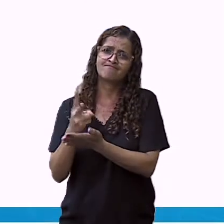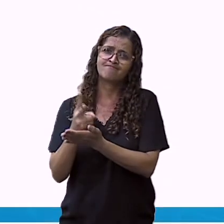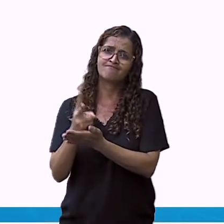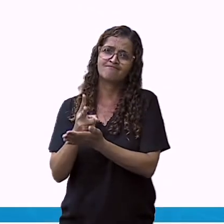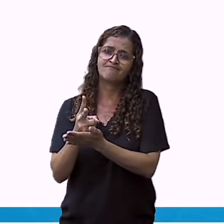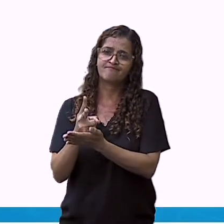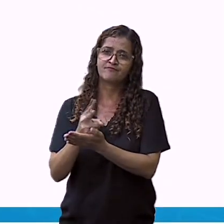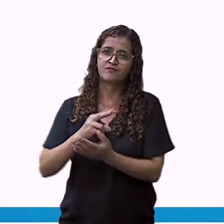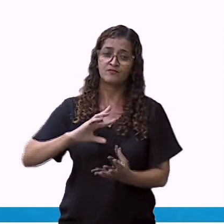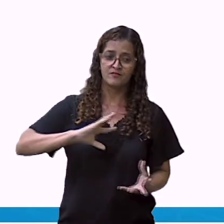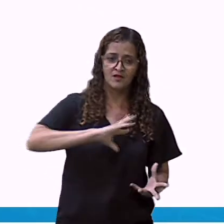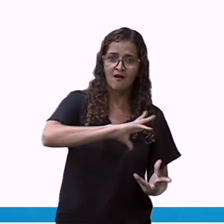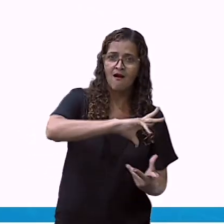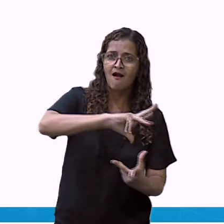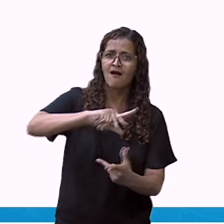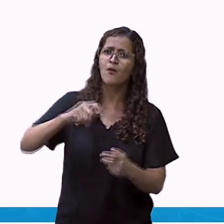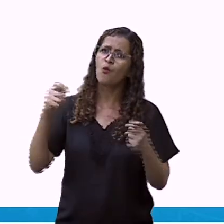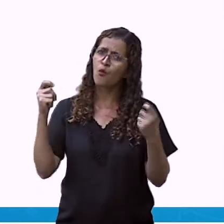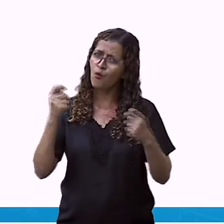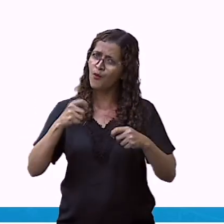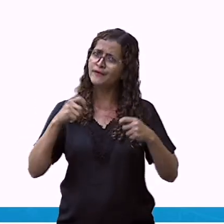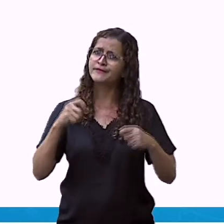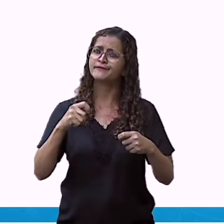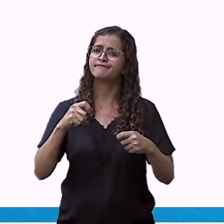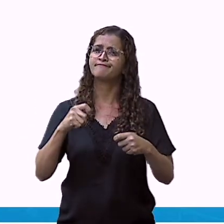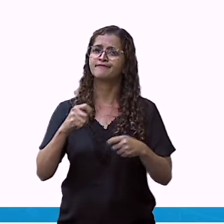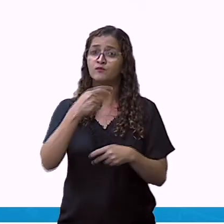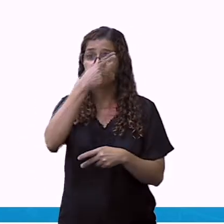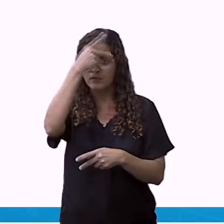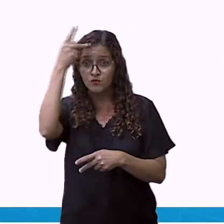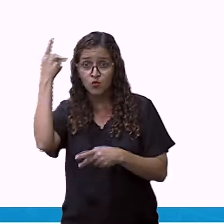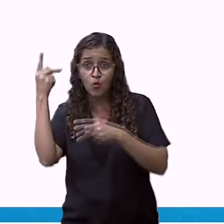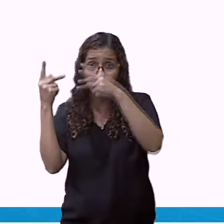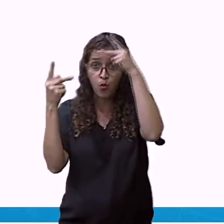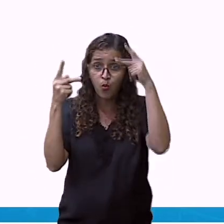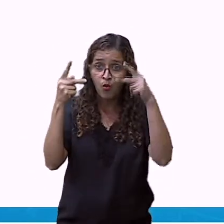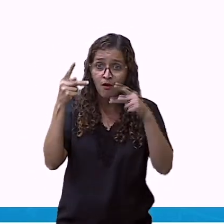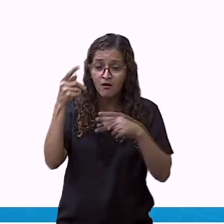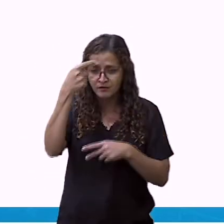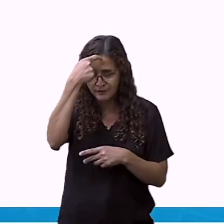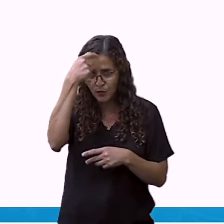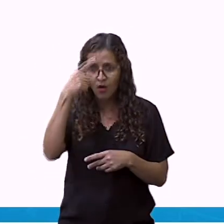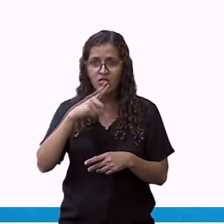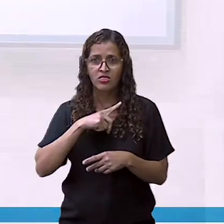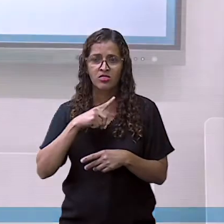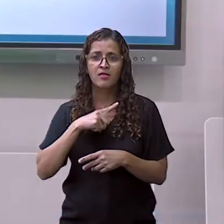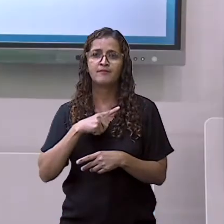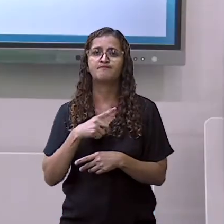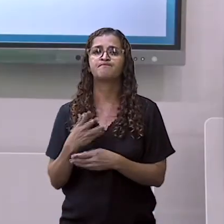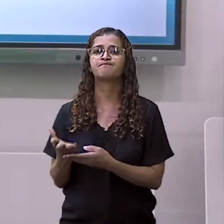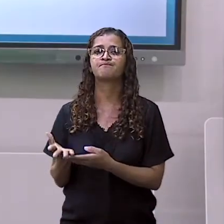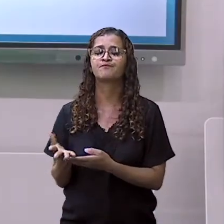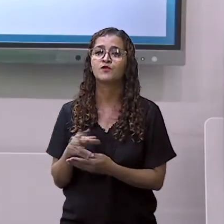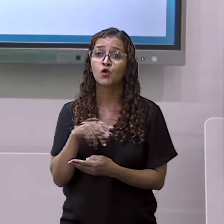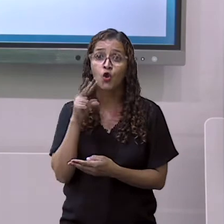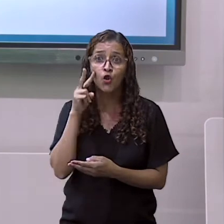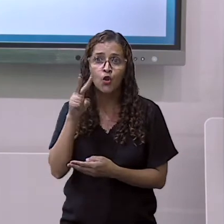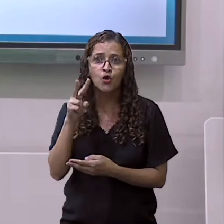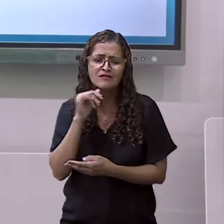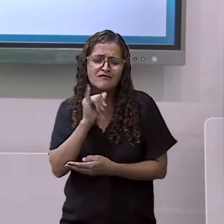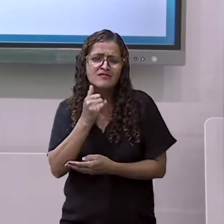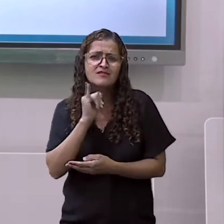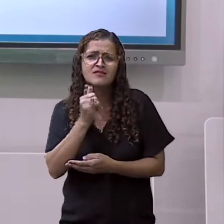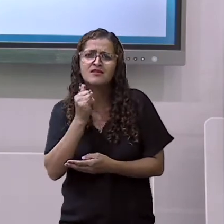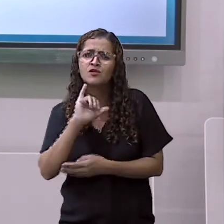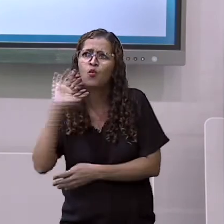Agora, nós ouvimos a história, falou bastante sobre a primavera, o verão, o